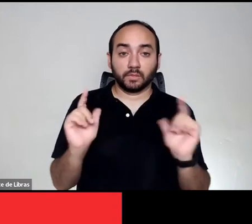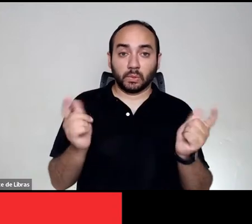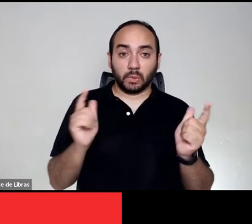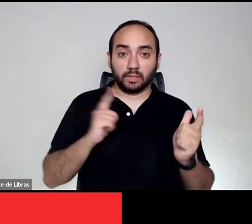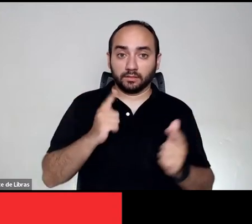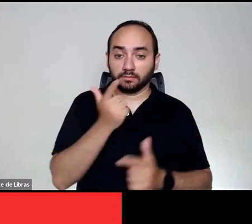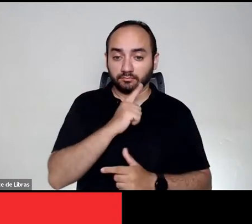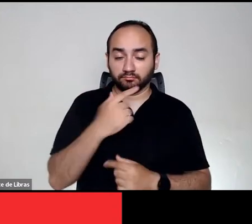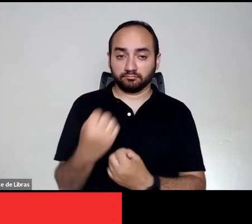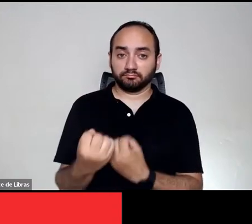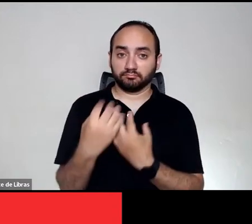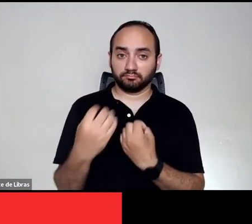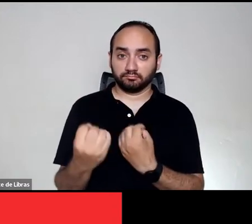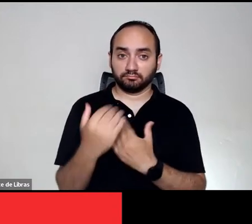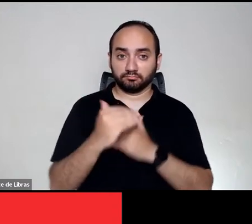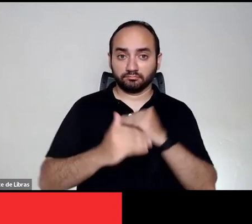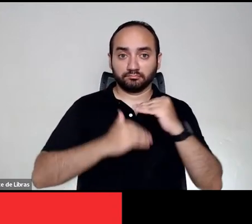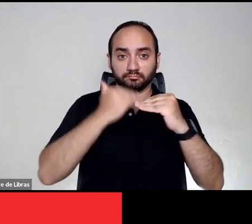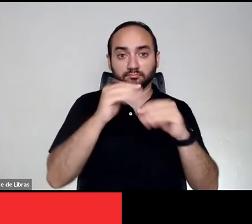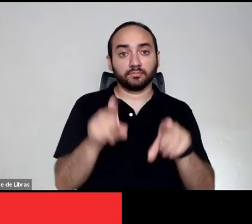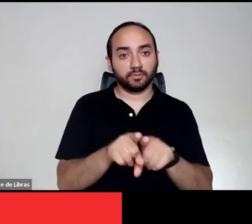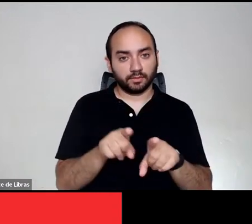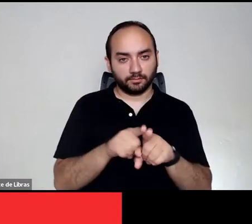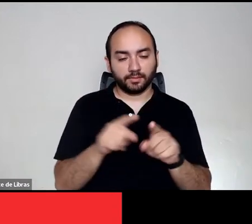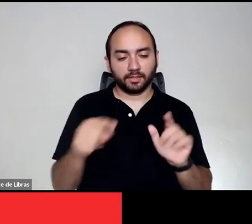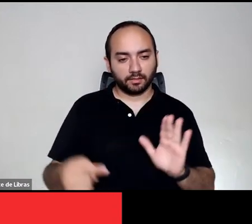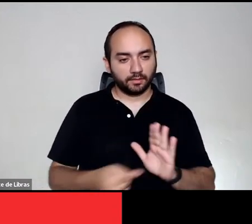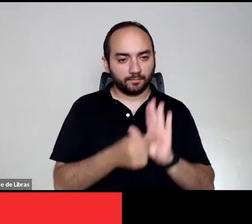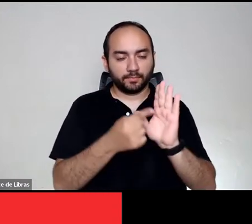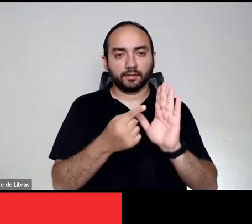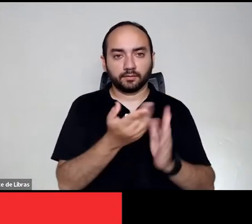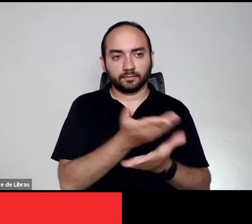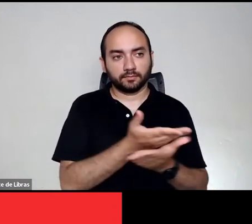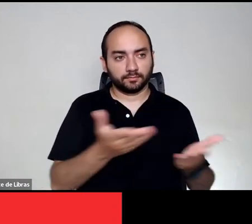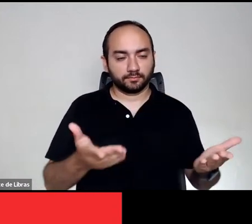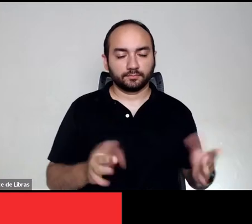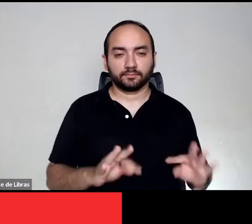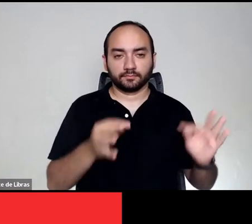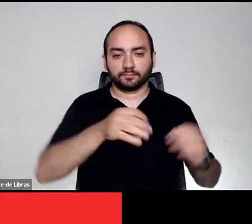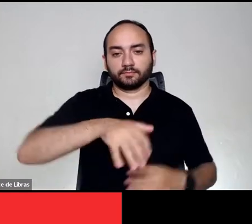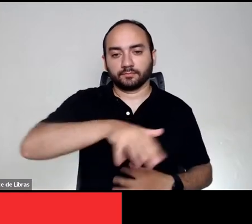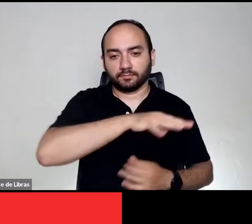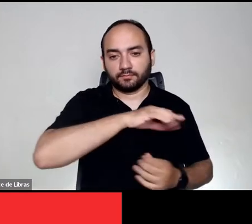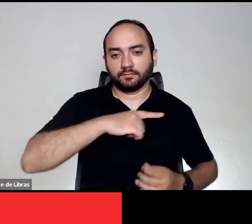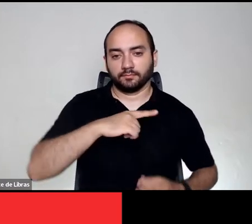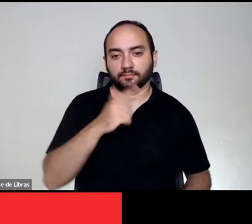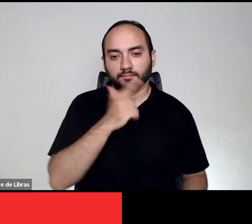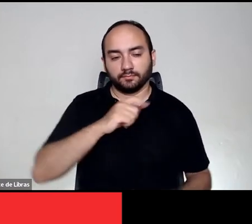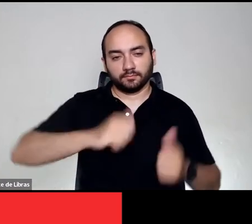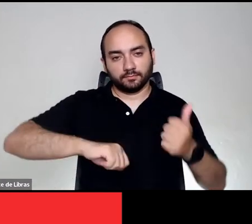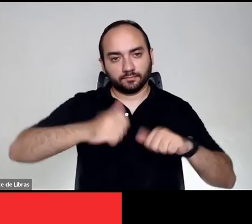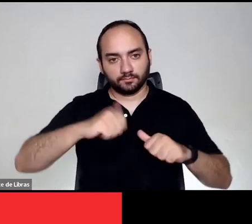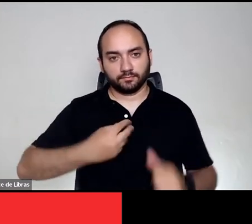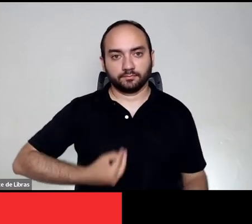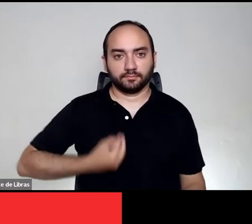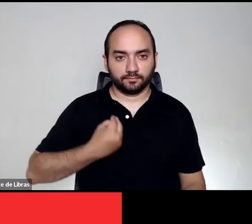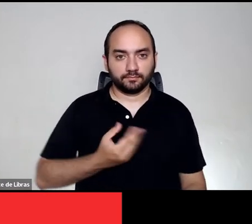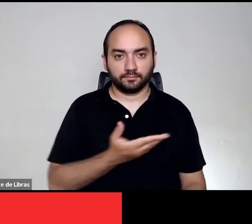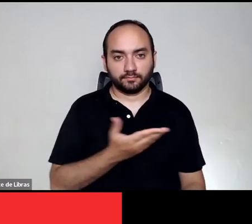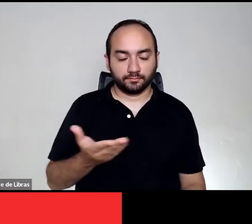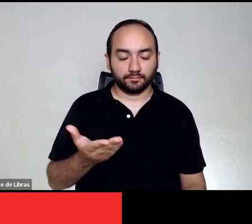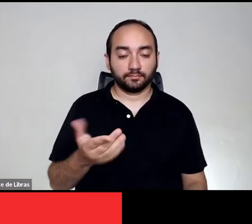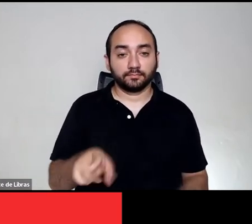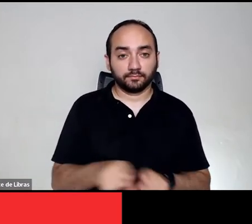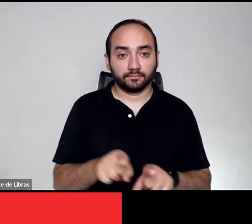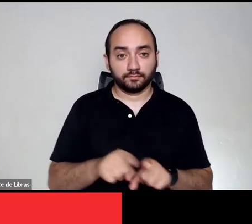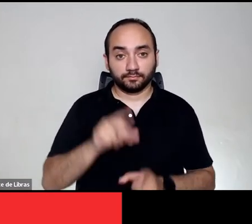algo educativo, mas também atento ao impacto gerado por tais tecnologias no bem-estar, na qualidade de vida, nas relações e